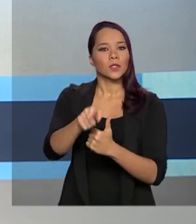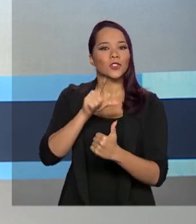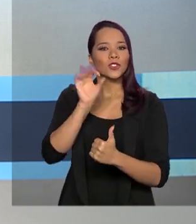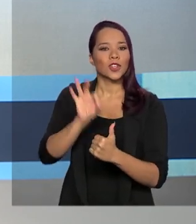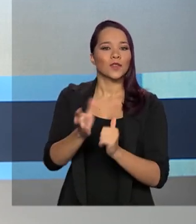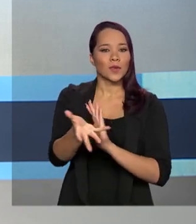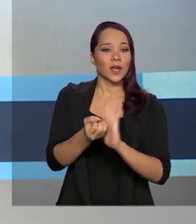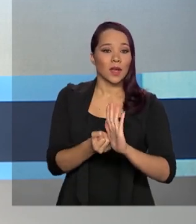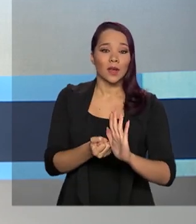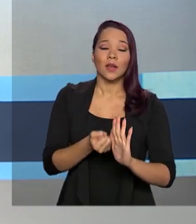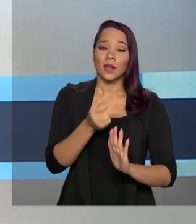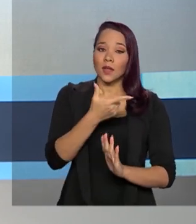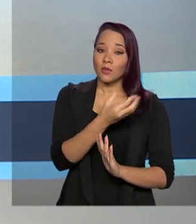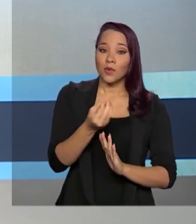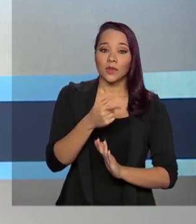receberam o auxílio emergencial.